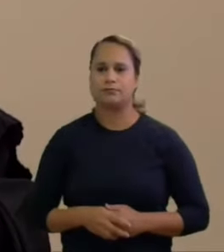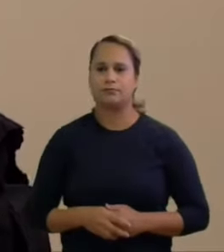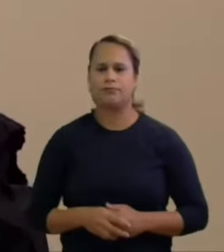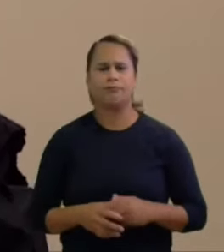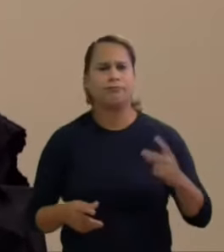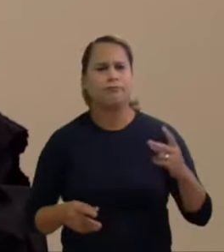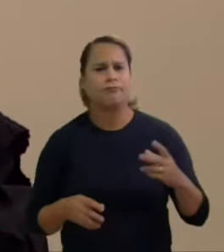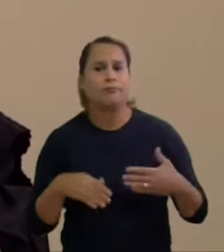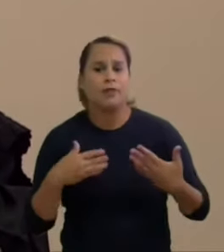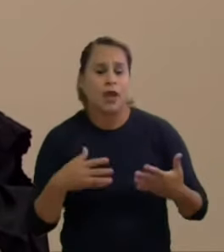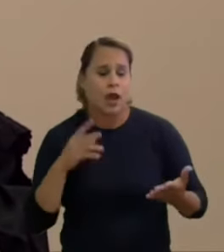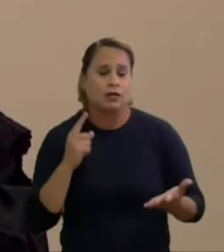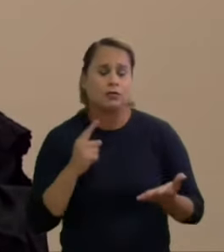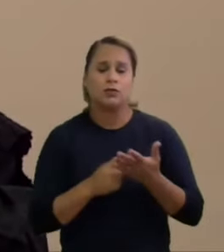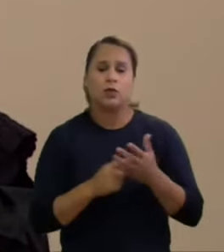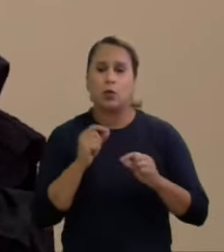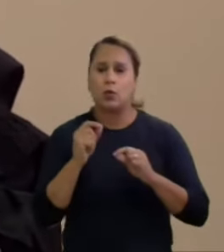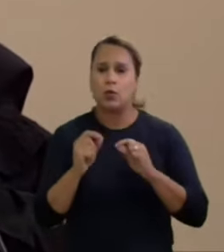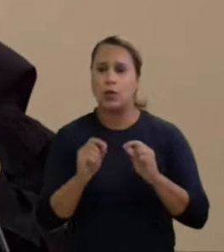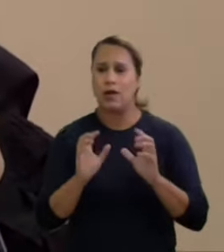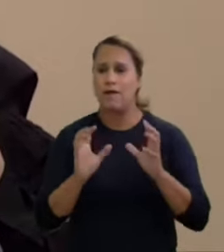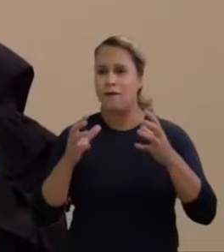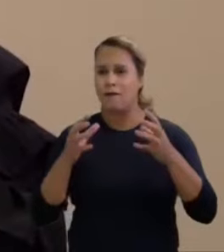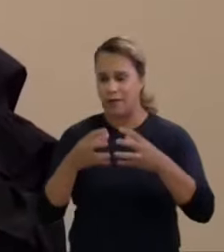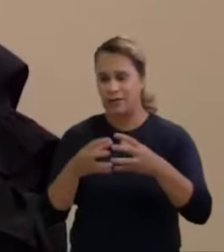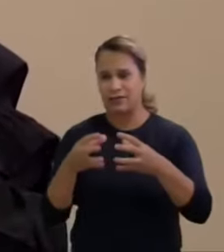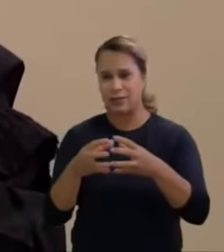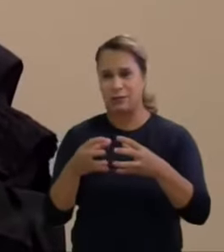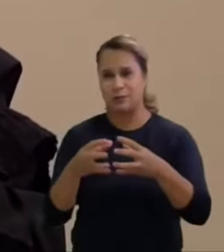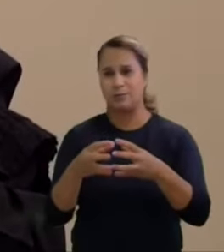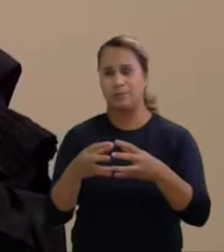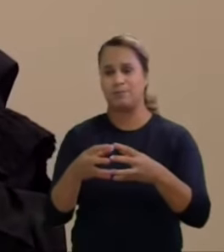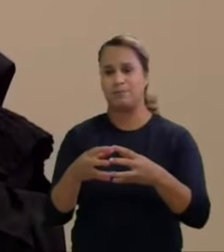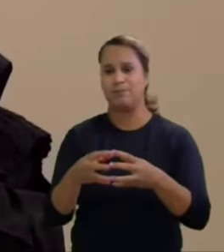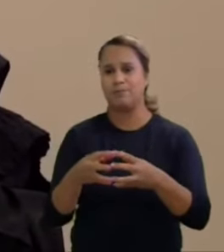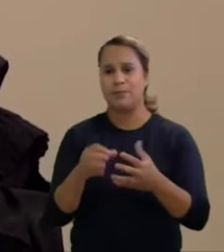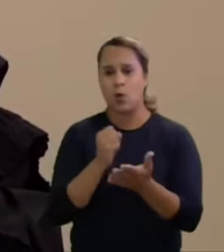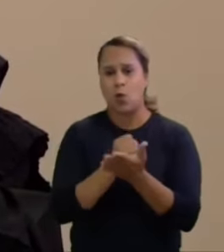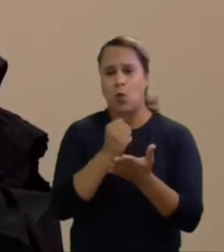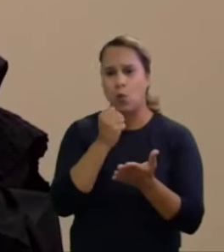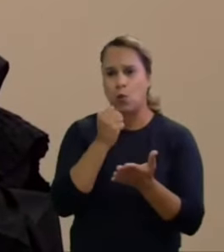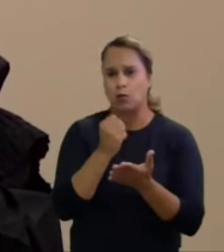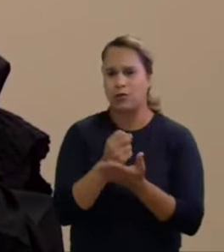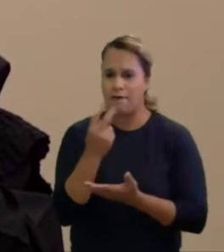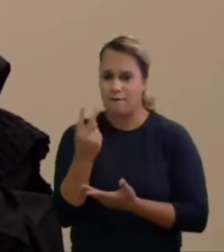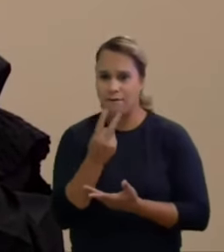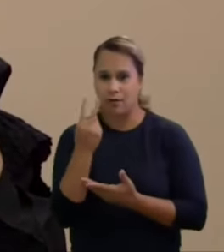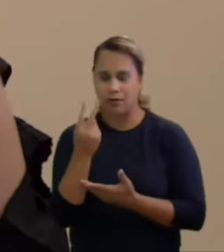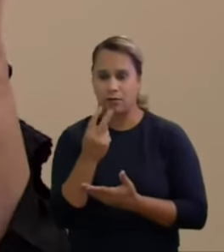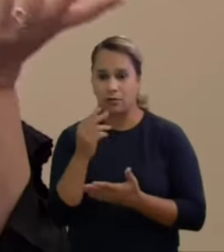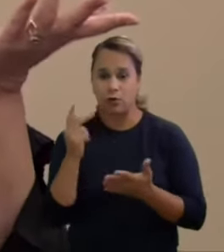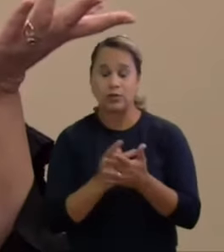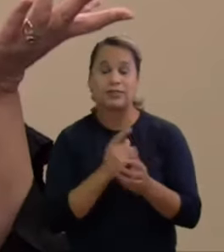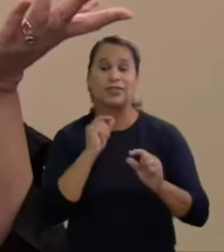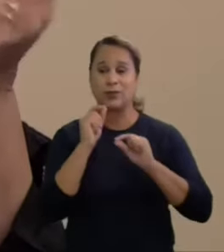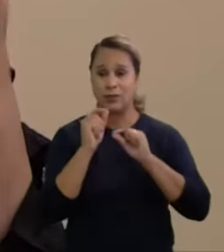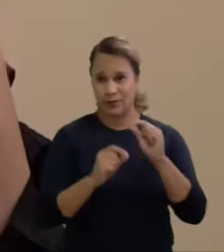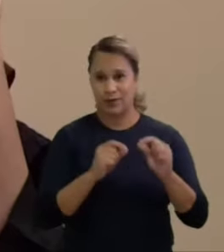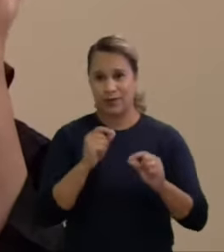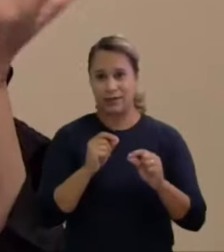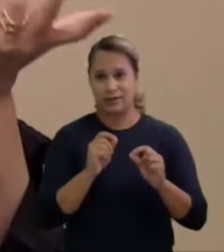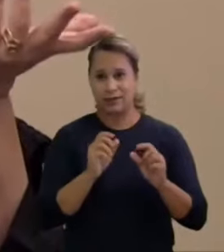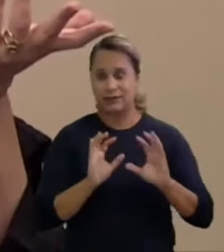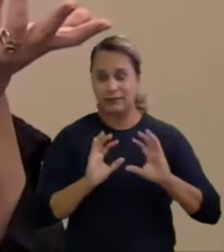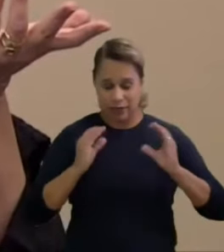fosse indicado algum candidato ao Podemos, aquele contrato de 14 milhões ia começar a valer. Só que aconteceu o seguinte, na Convenção